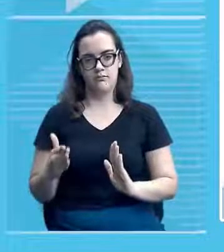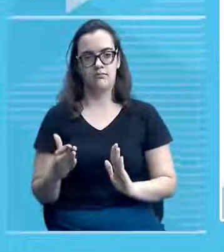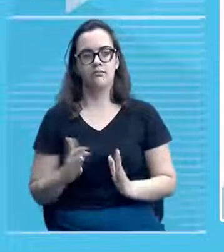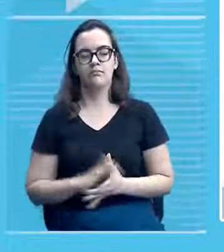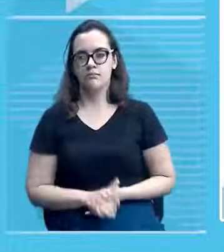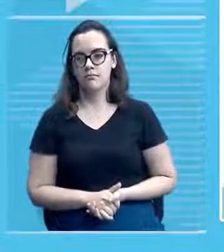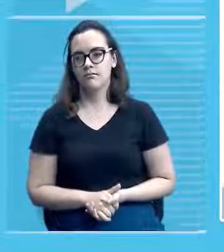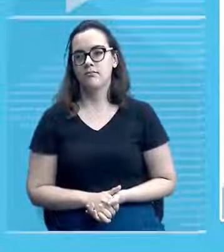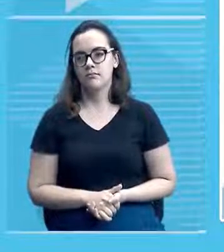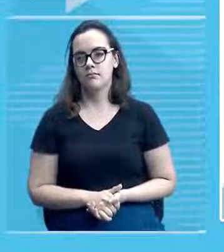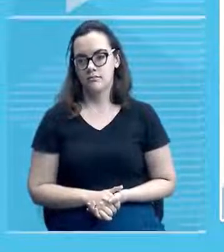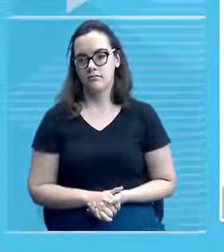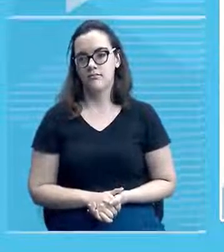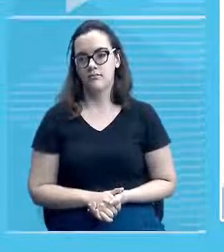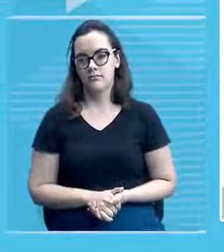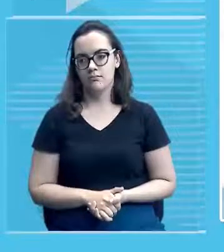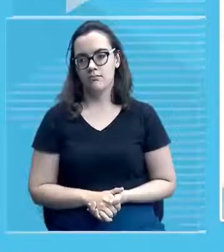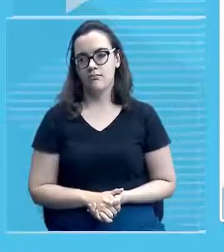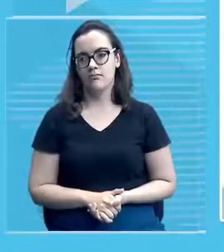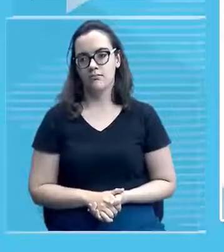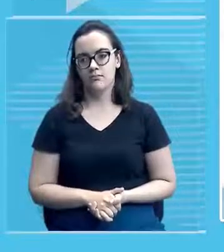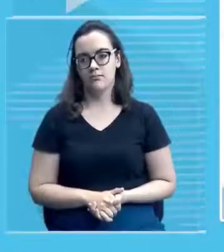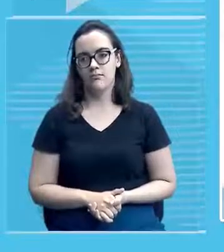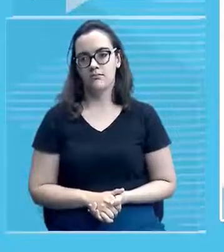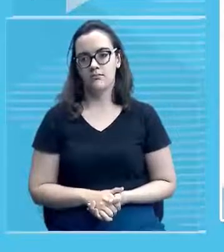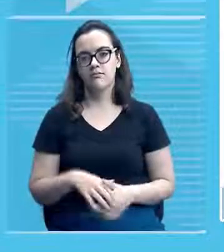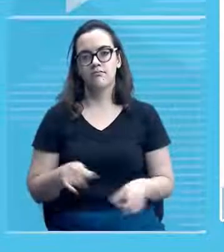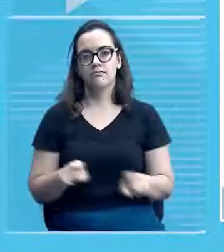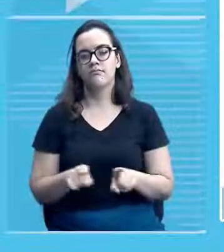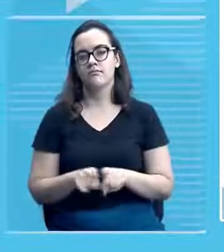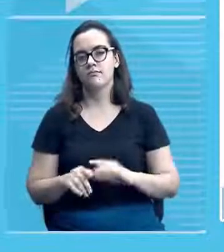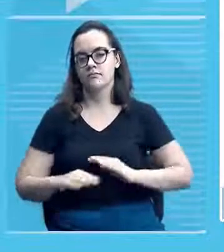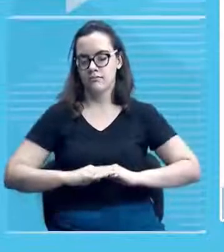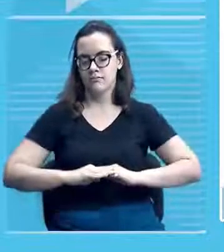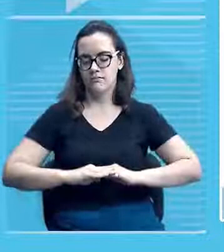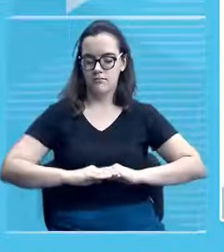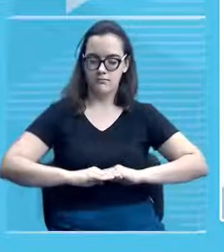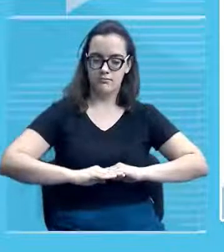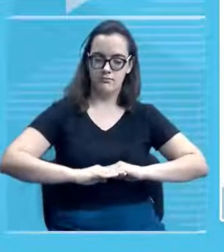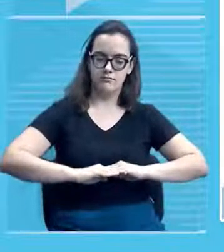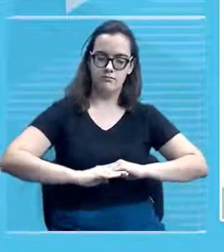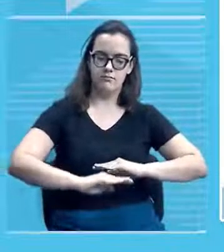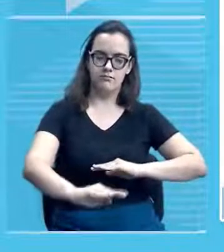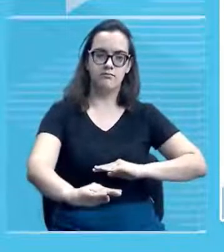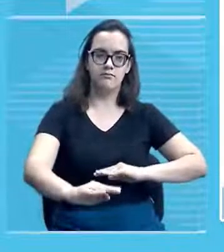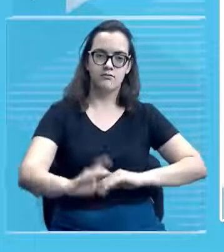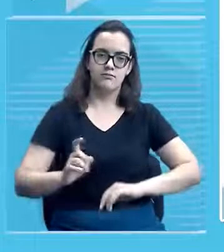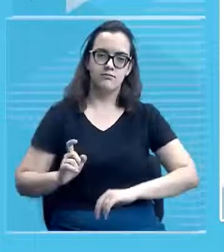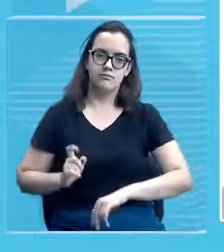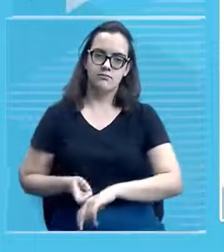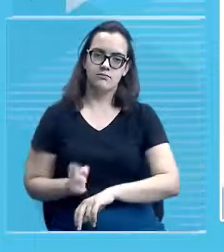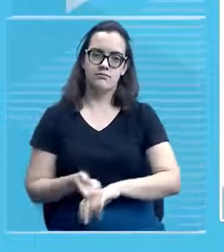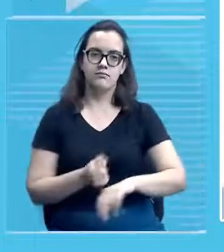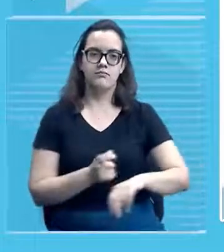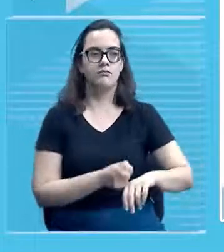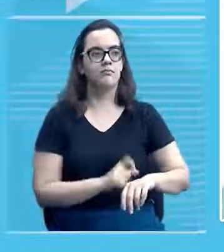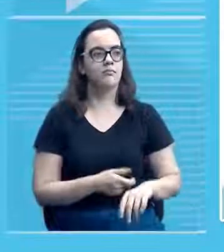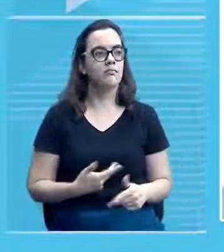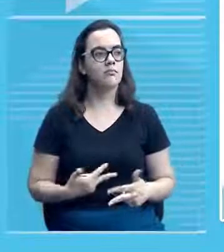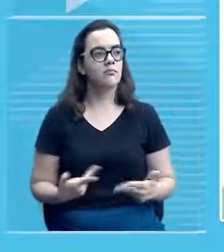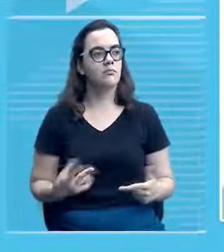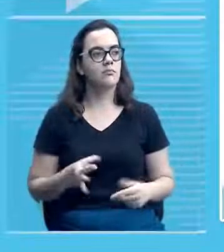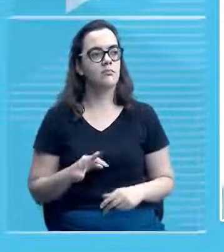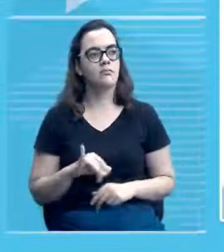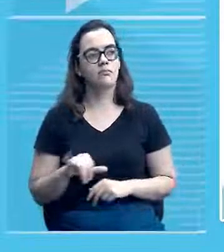parede em pedra e piso original né? em tijoleira tá? Então, são as